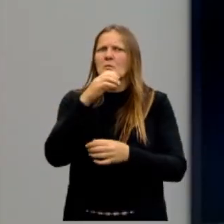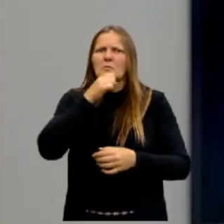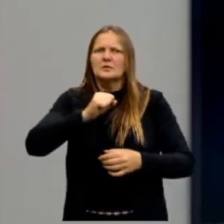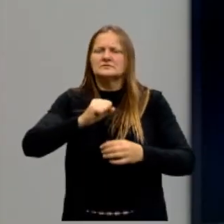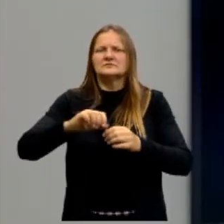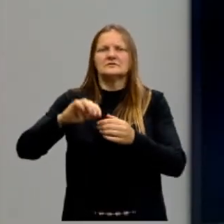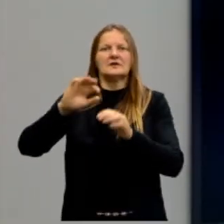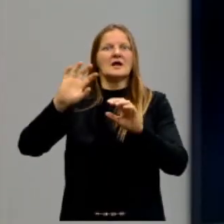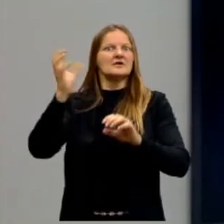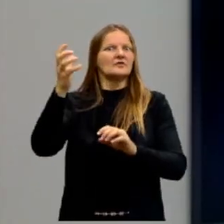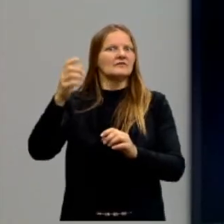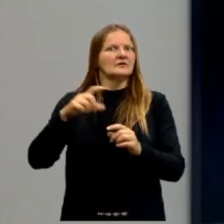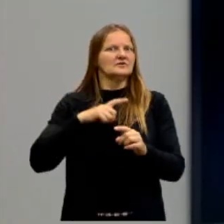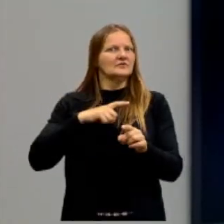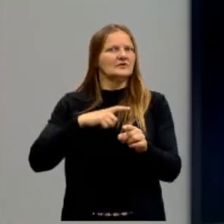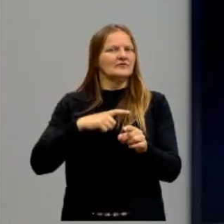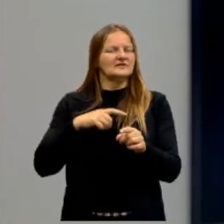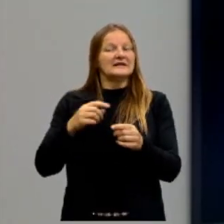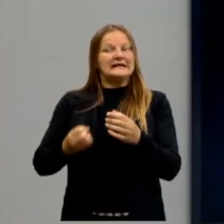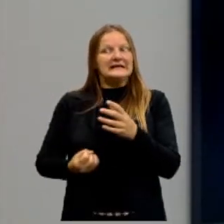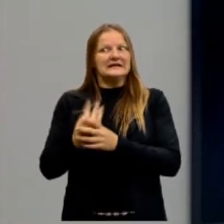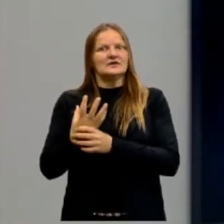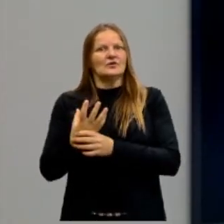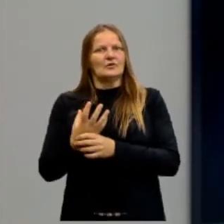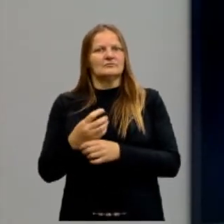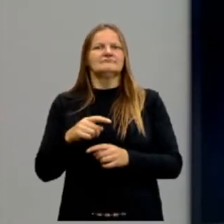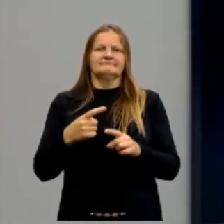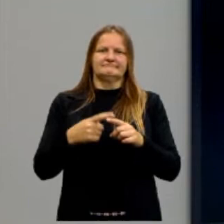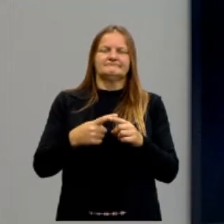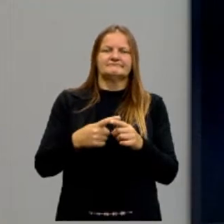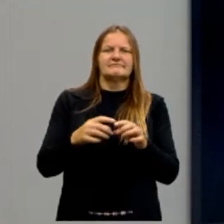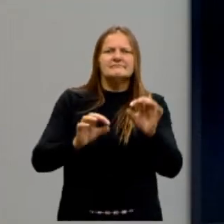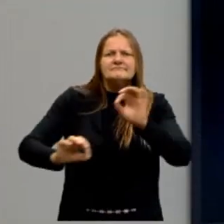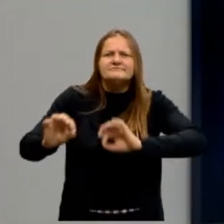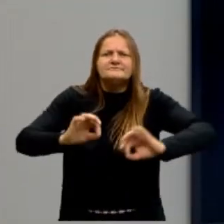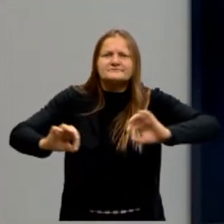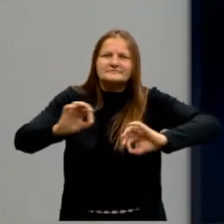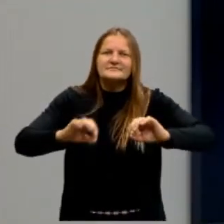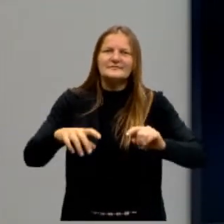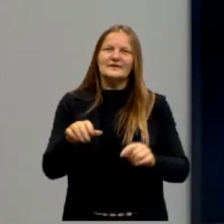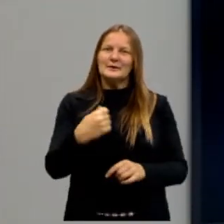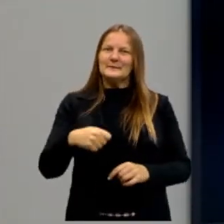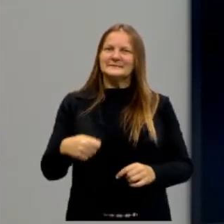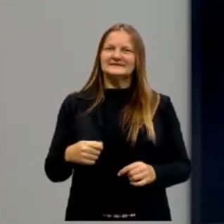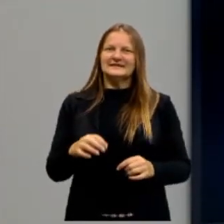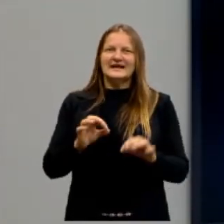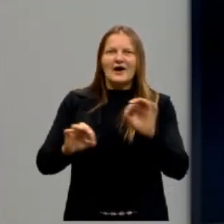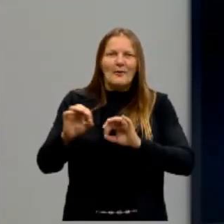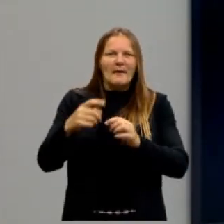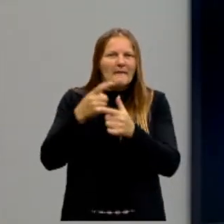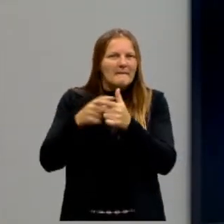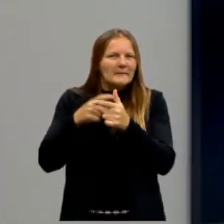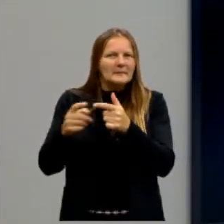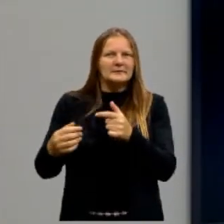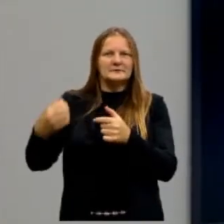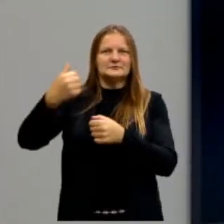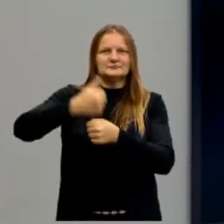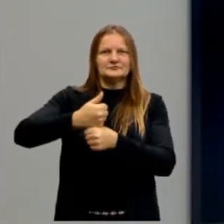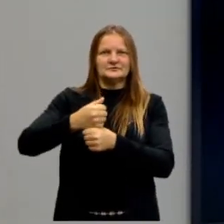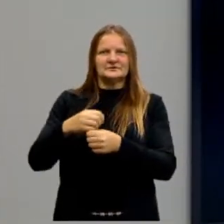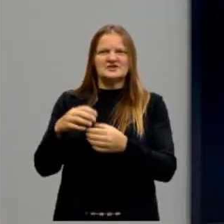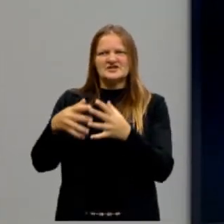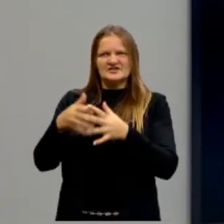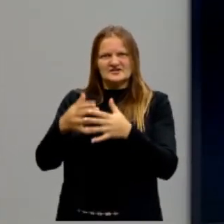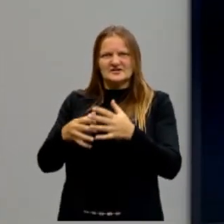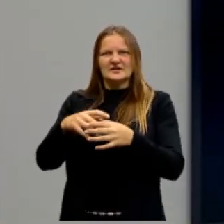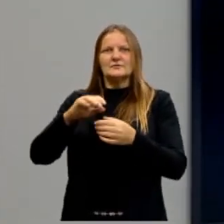problema, tá? Mas você não tinha um problema, você arrumou um problema. Então é isso. Você arruma às vezes, se for preciso arrumar um problema, botar um bode na sala para bagunçar